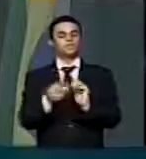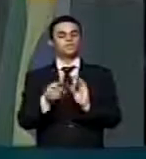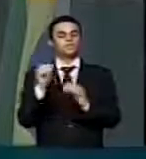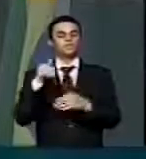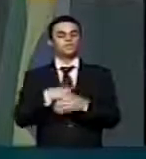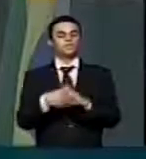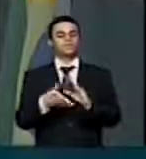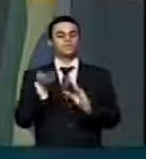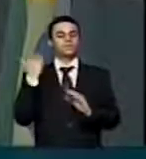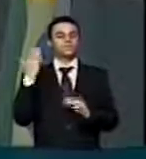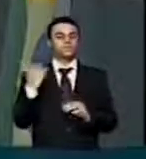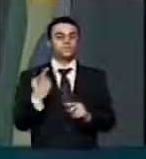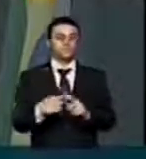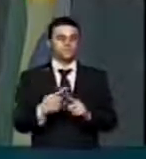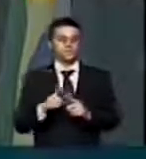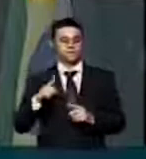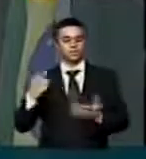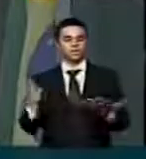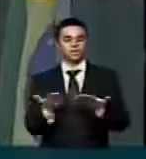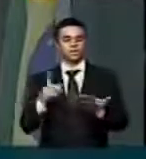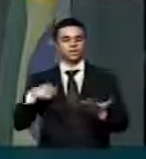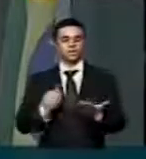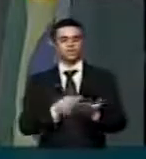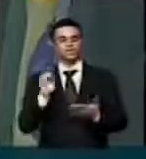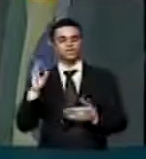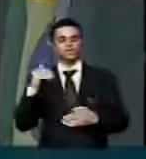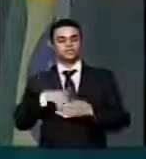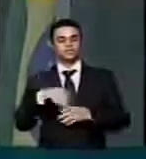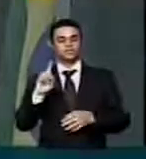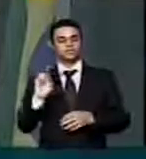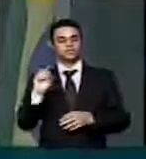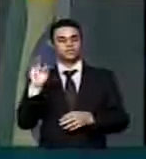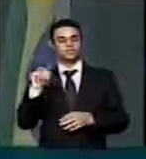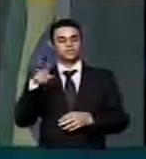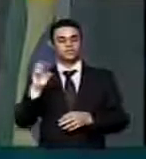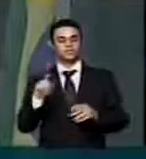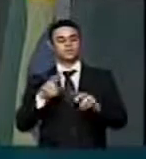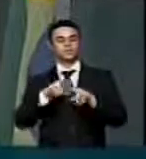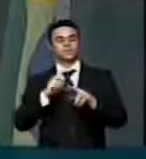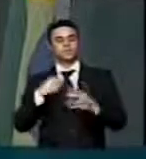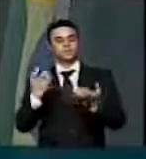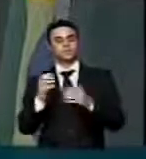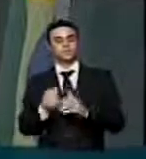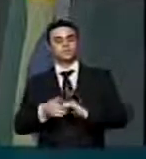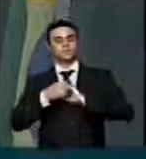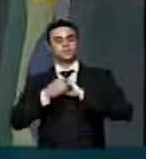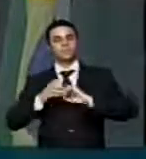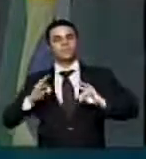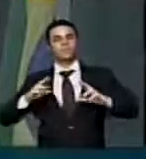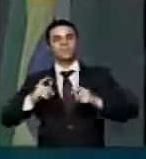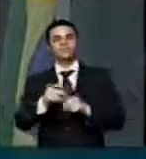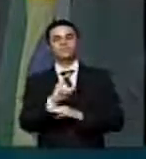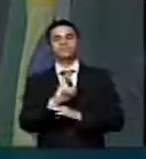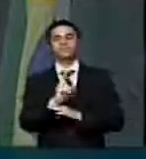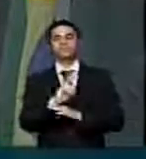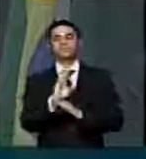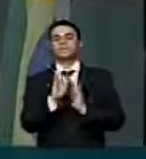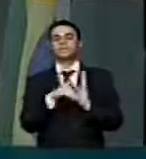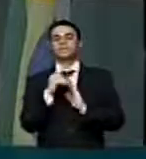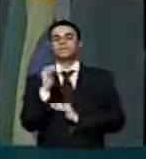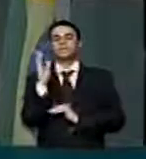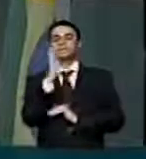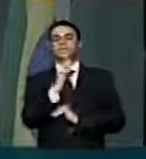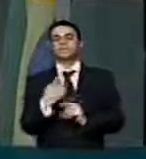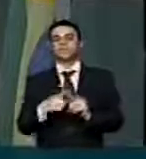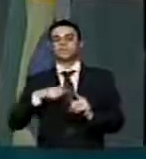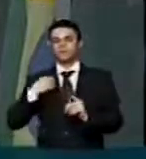anterior, porque agora estamos votando só o destaque. Então, o meu cumprimento aos peritos de todo o Brasil. Nós, enquanto oposição